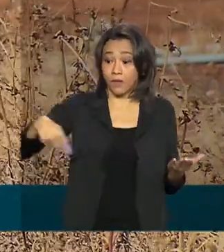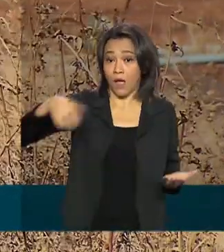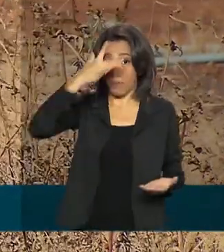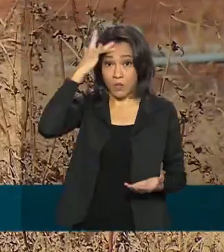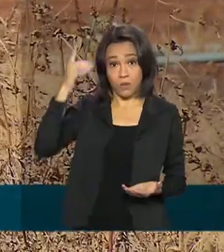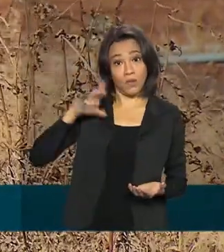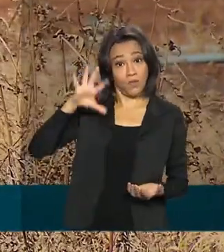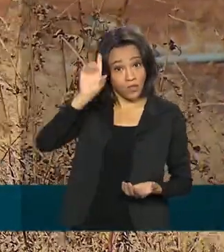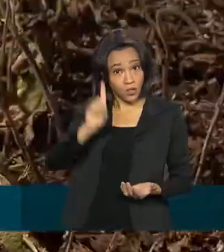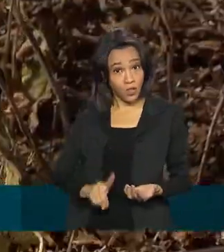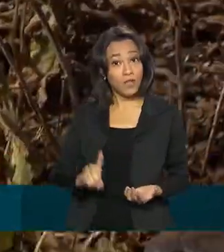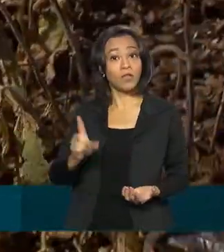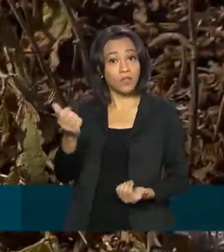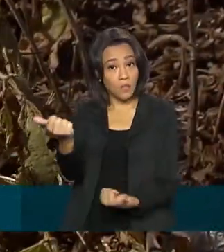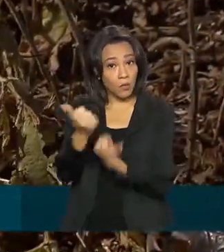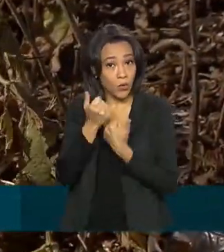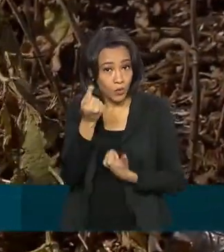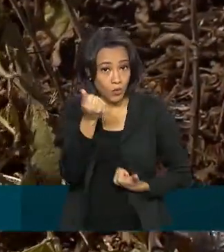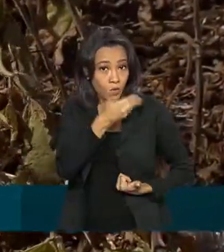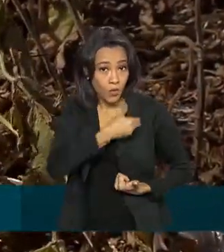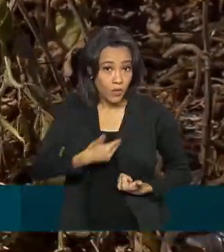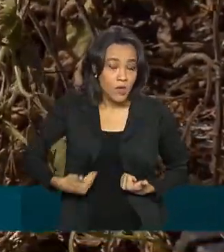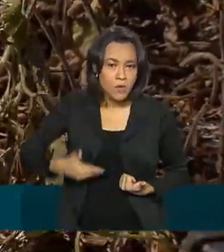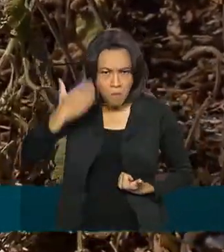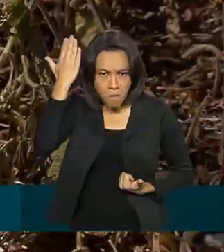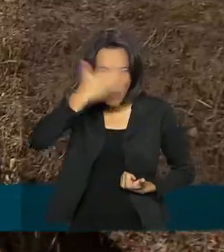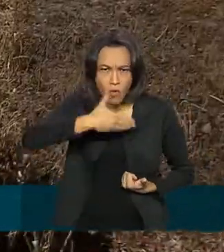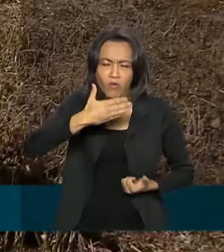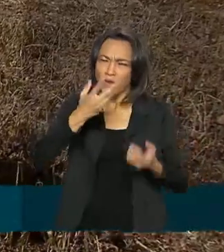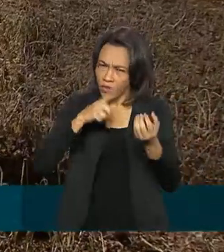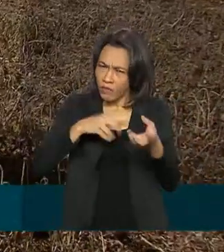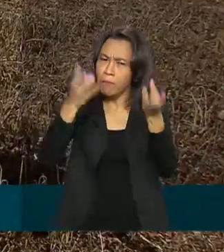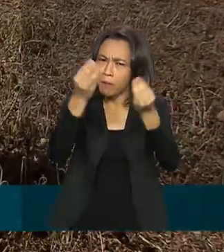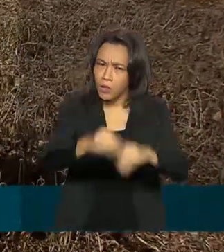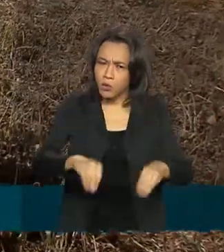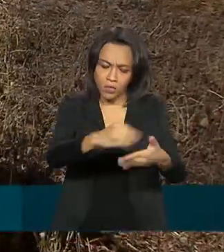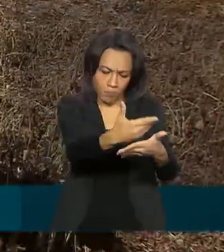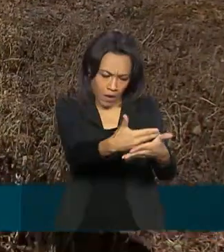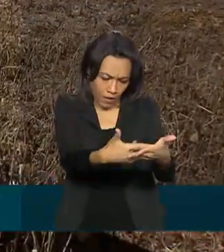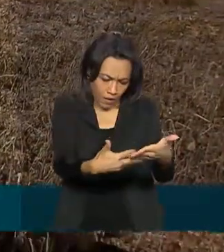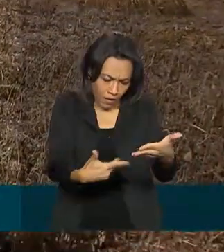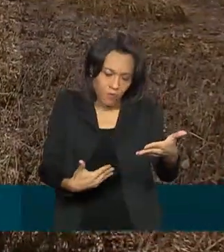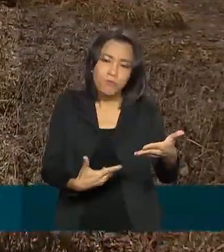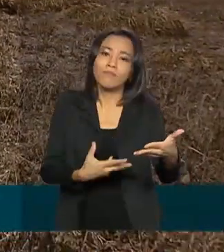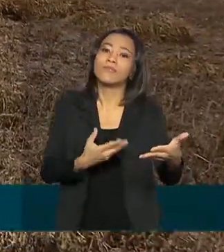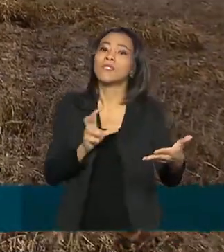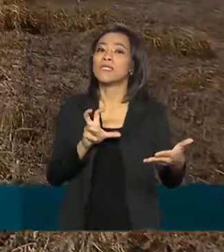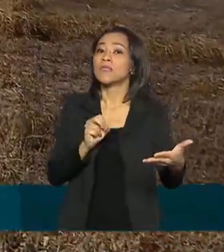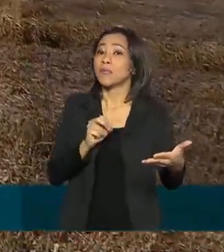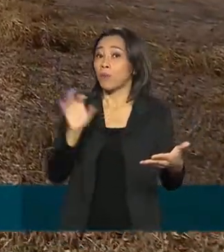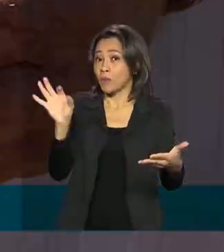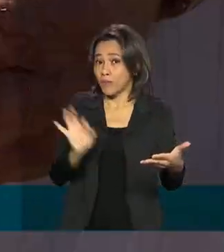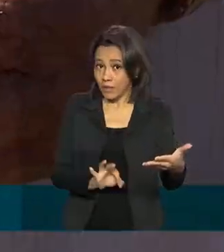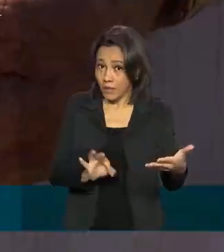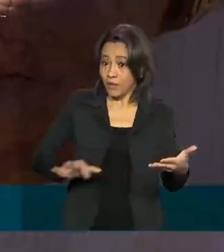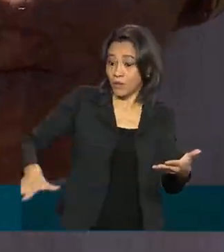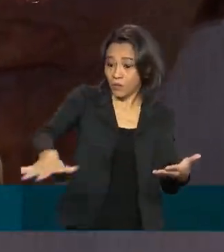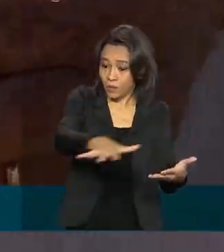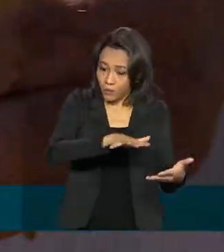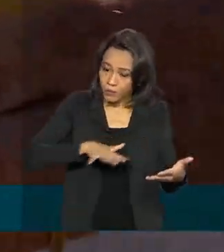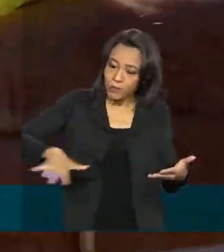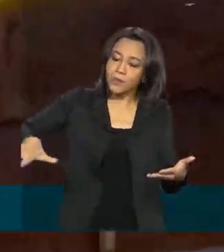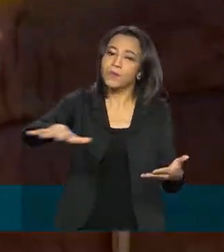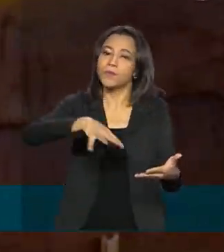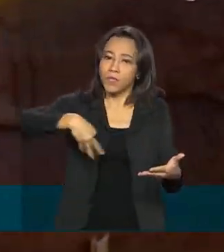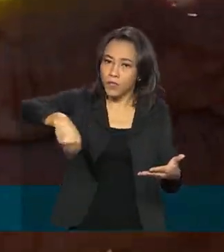direito ao benefício quando são comprovadas perdas de pelo menos 50% do conjunto